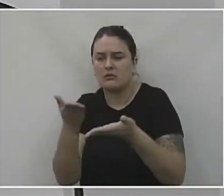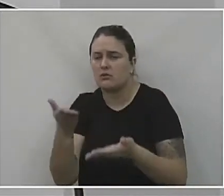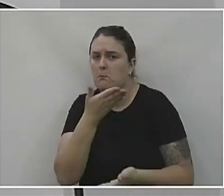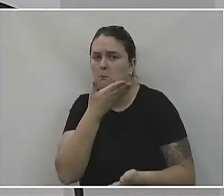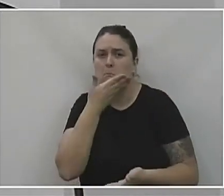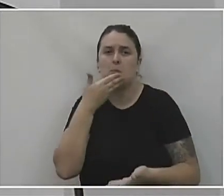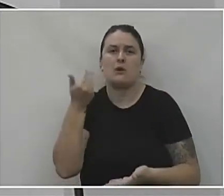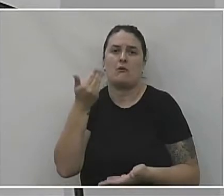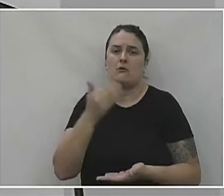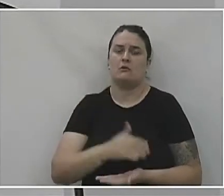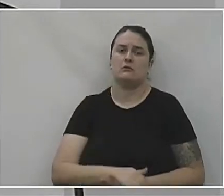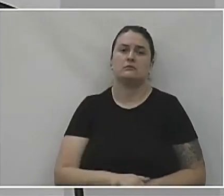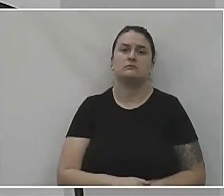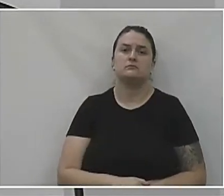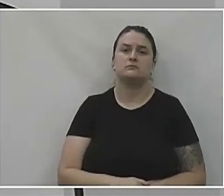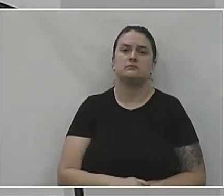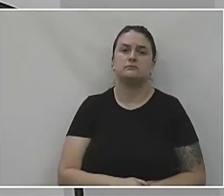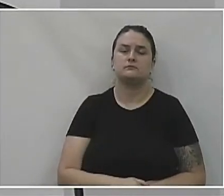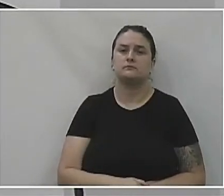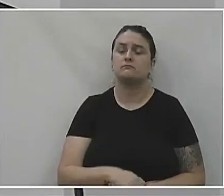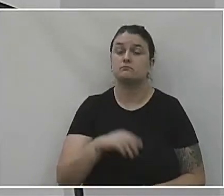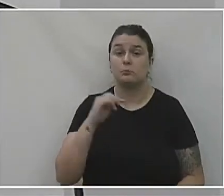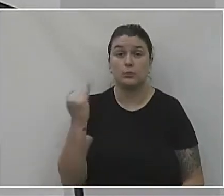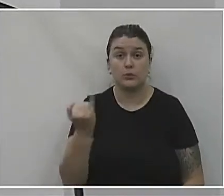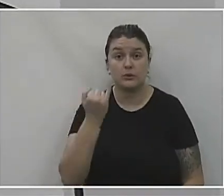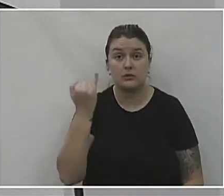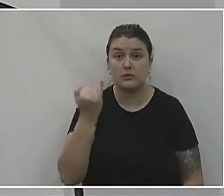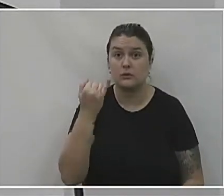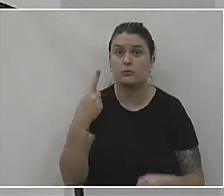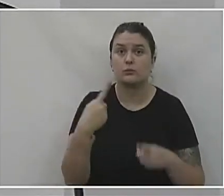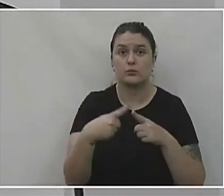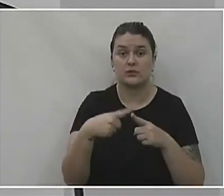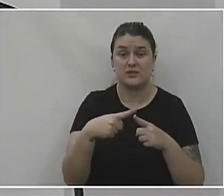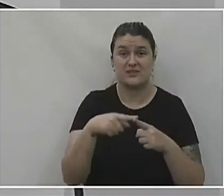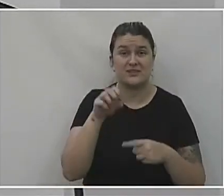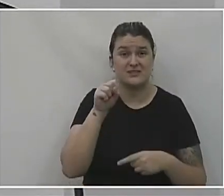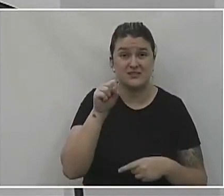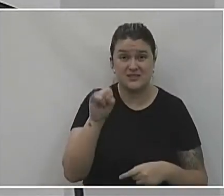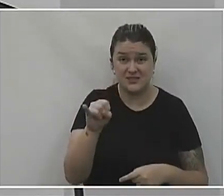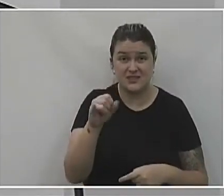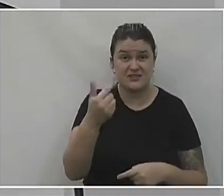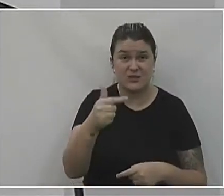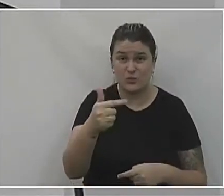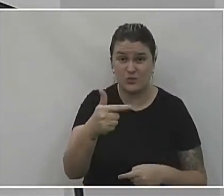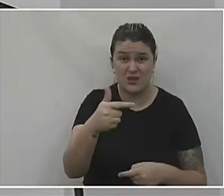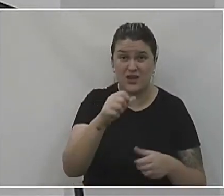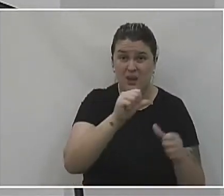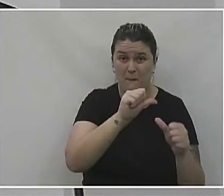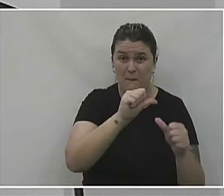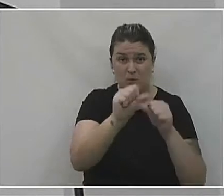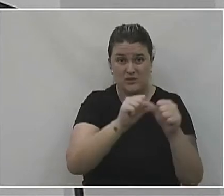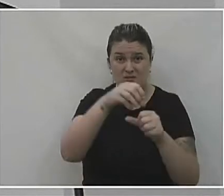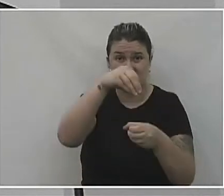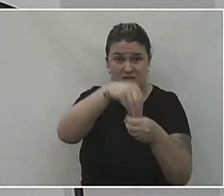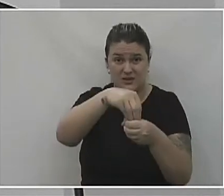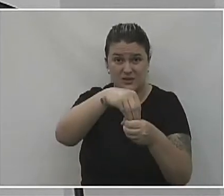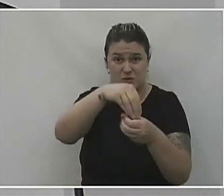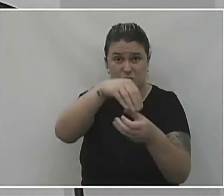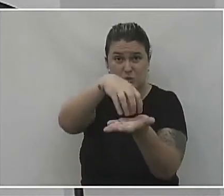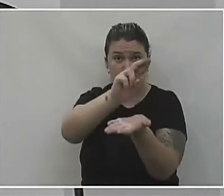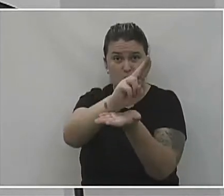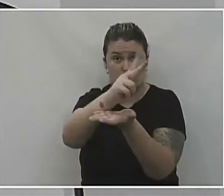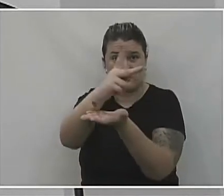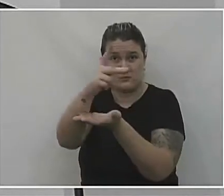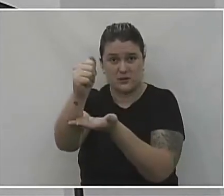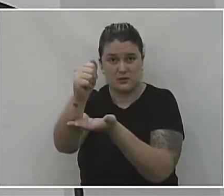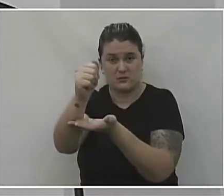tratamento. Foi muito importante isso aqui, porque se não tivéssemos feito essa mudança, que ela aconteceu da